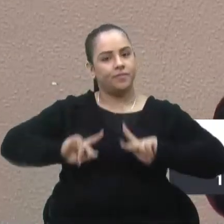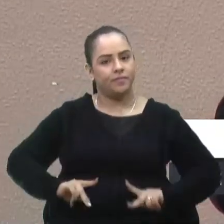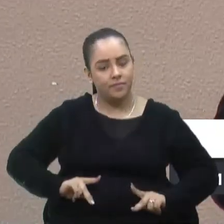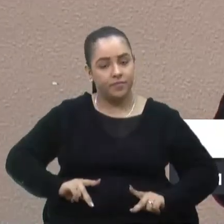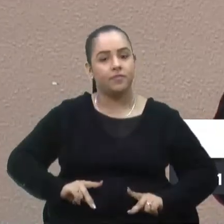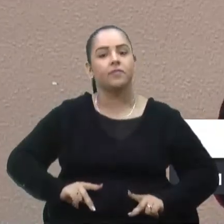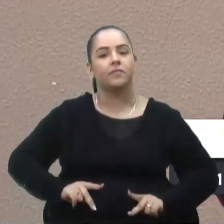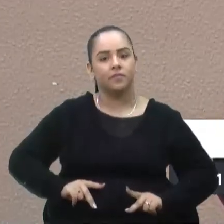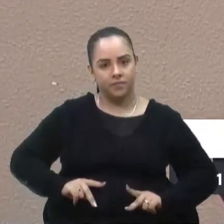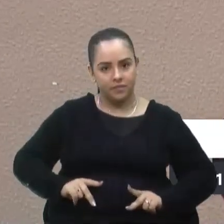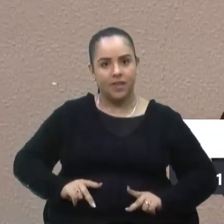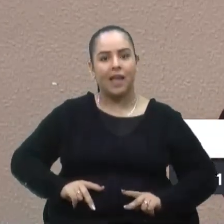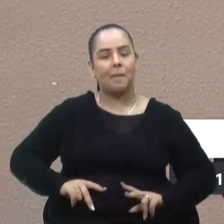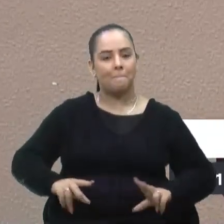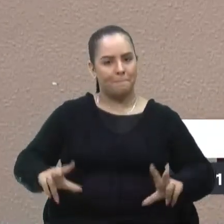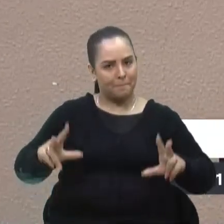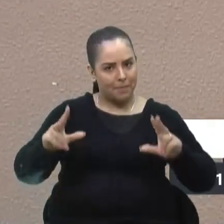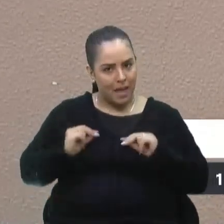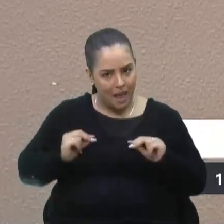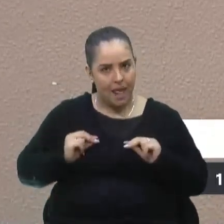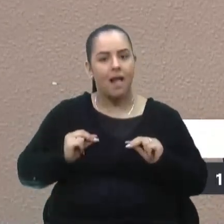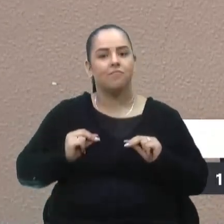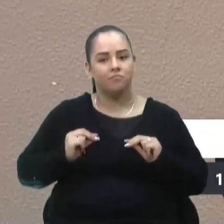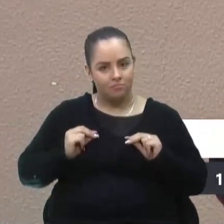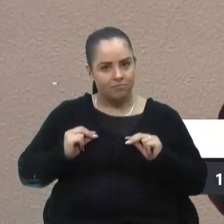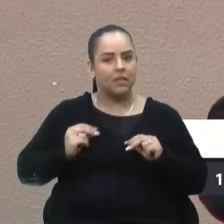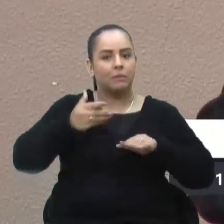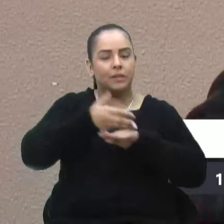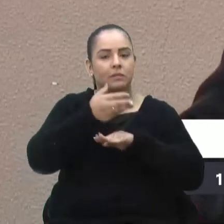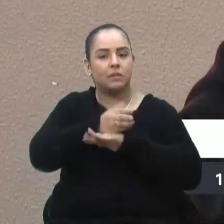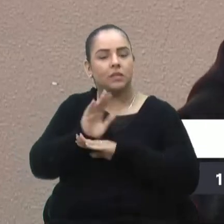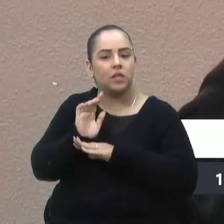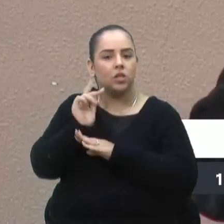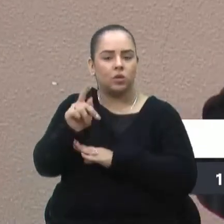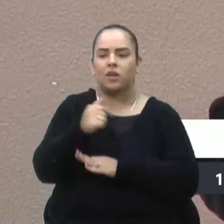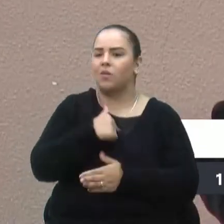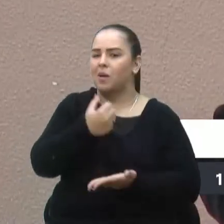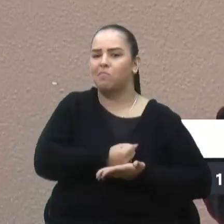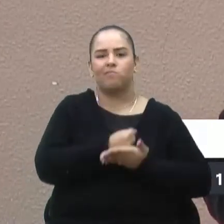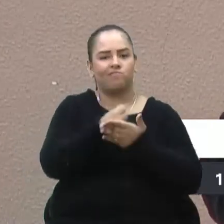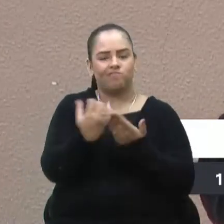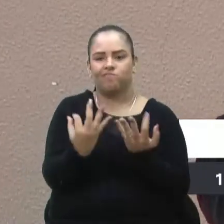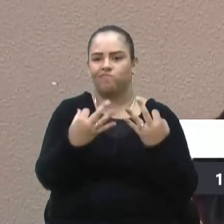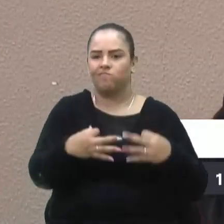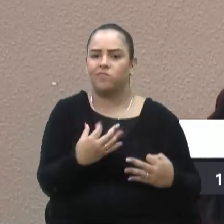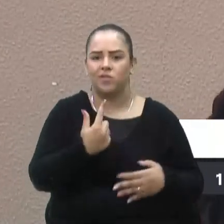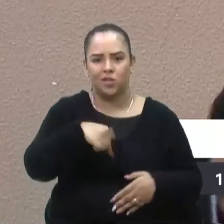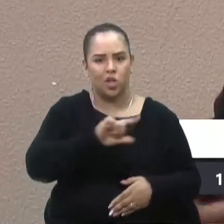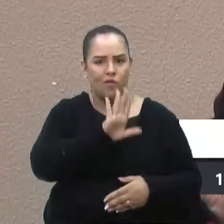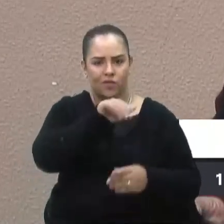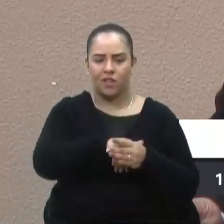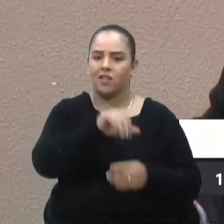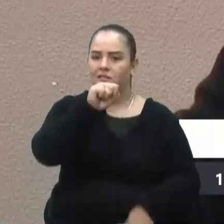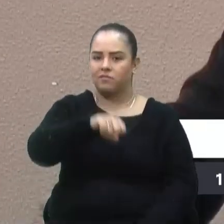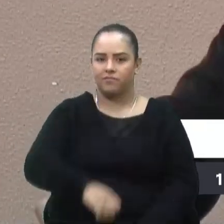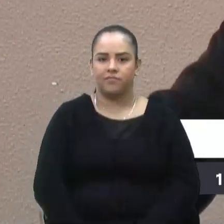merecedoras que fazem parte da nossa história. Sou apoiador, com certeza, votemos favorável.